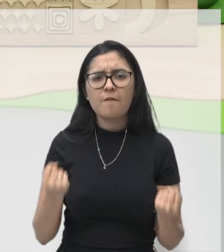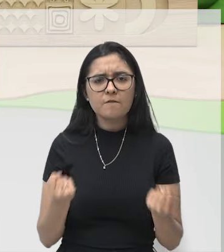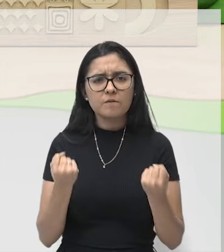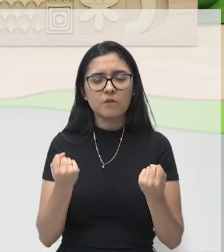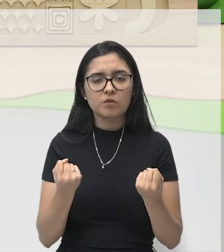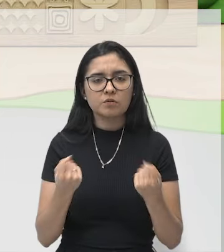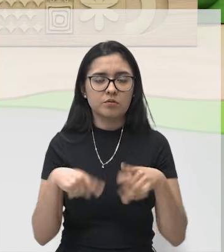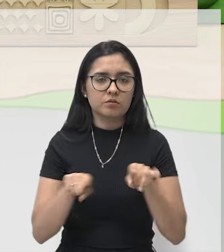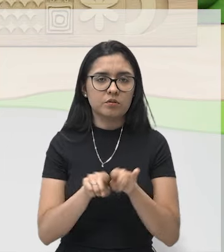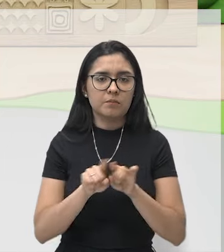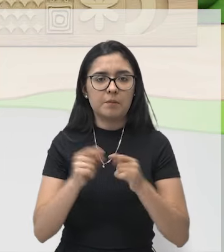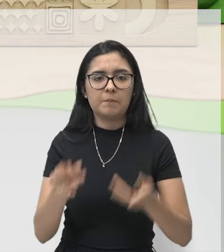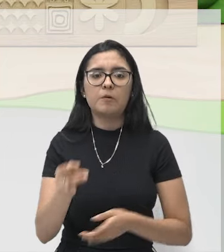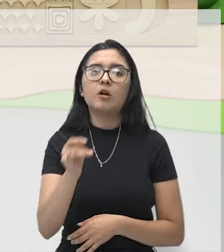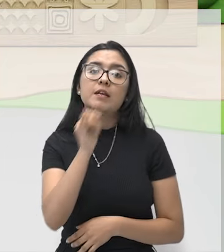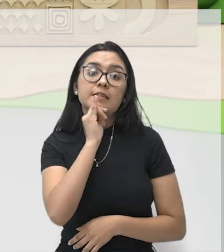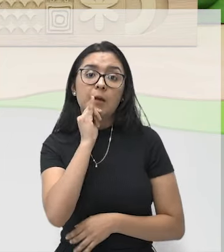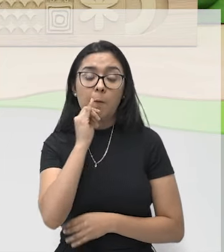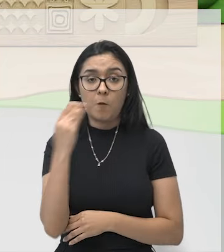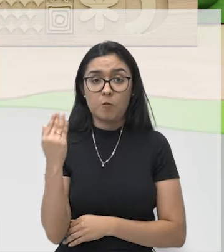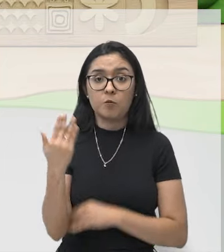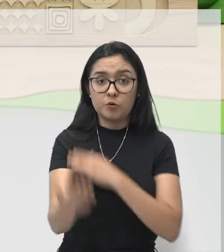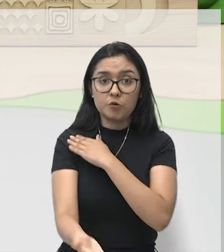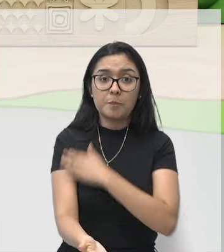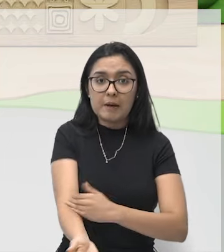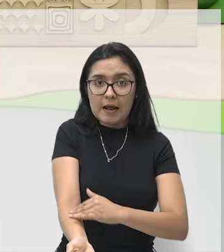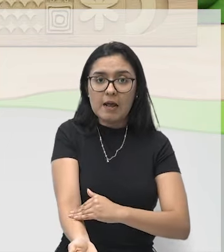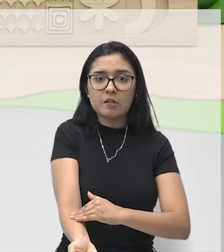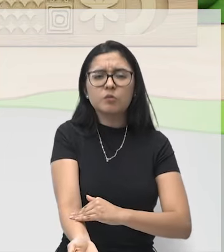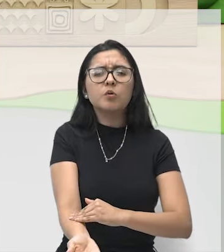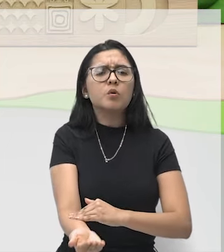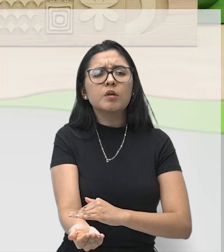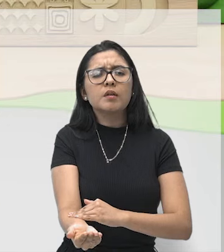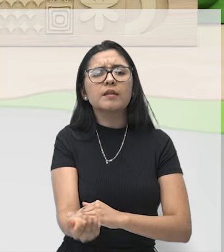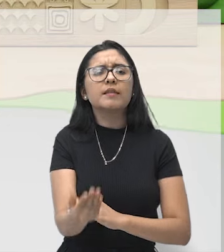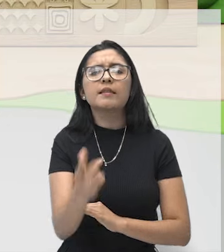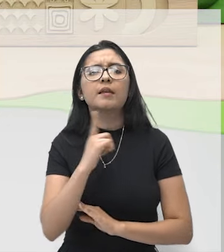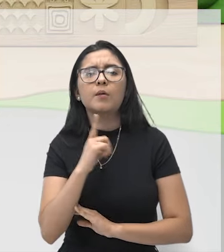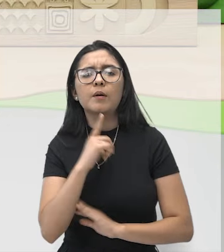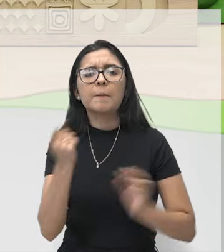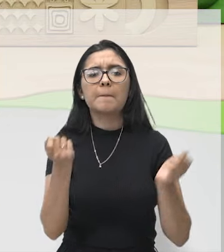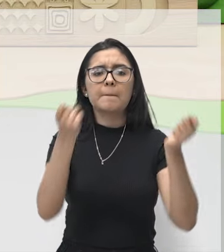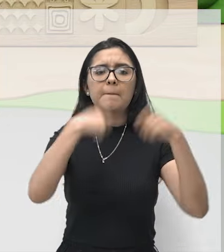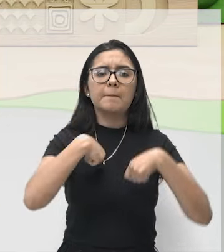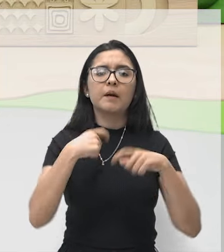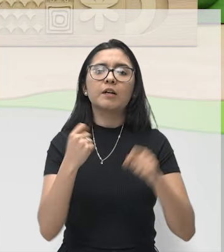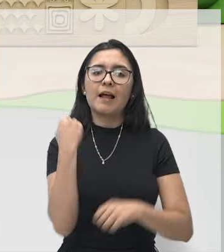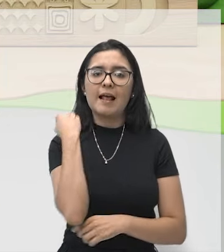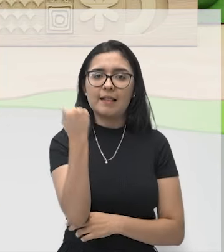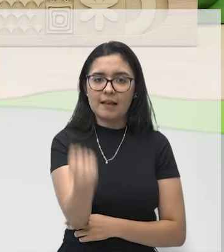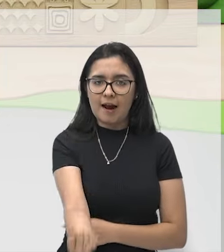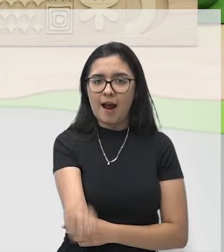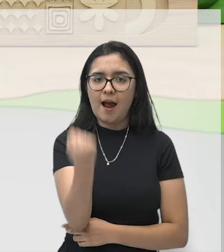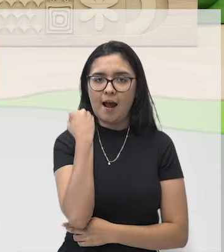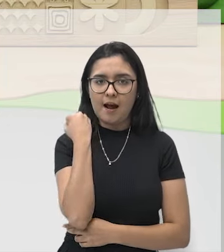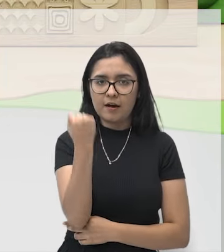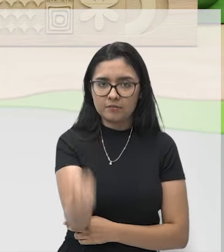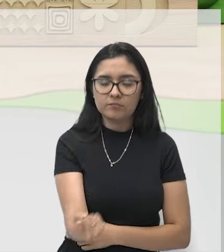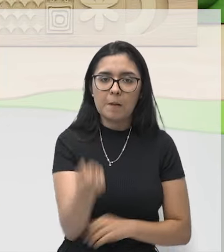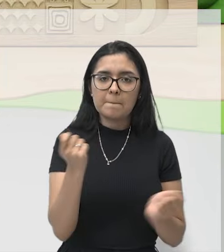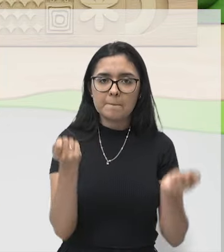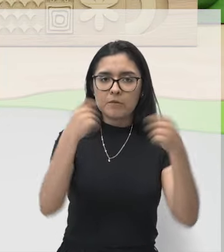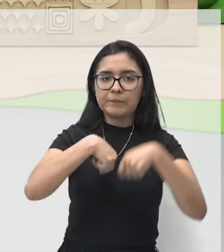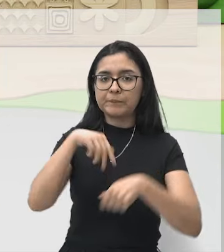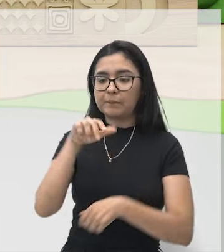aqui, os nossos braços, eles exercem o poder de quê? De alavanca, né? De nos